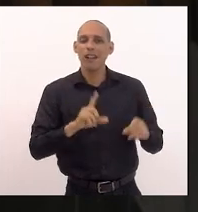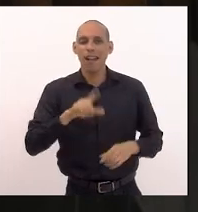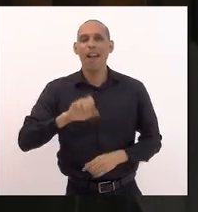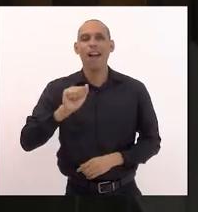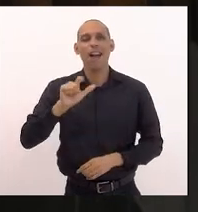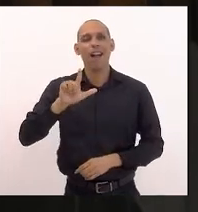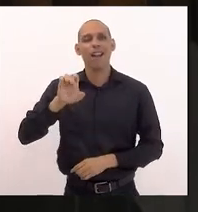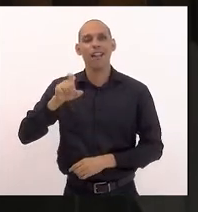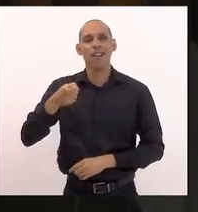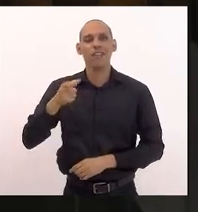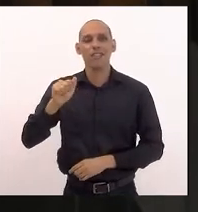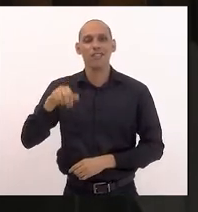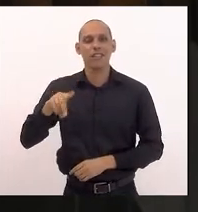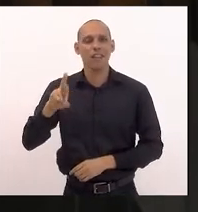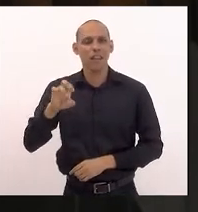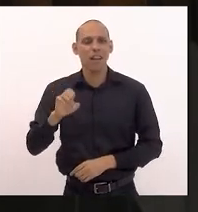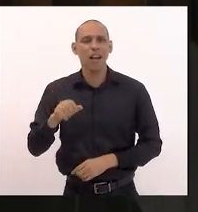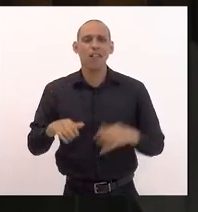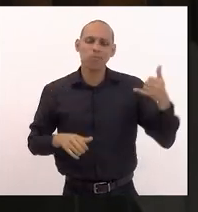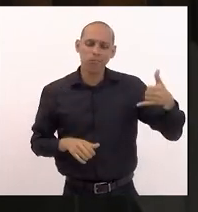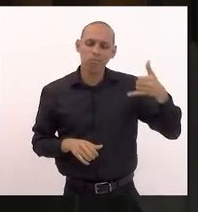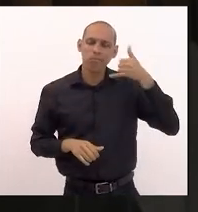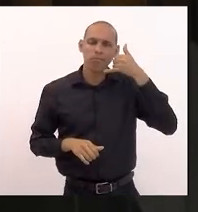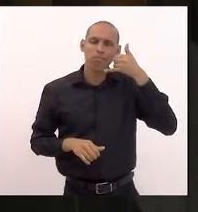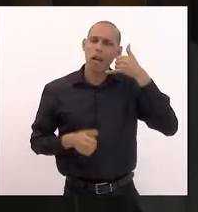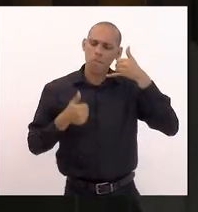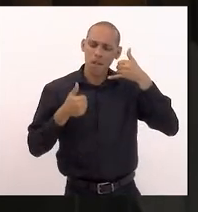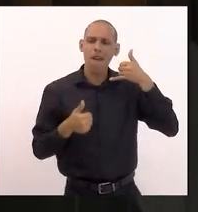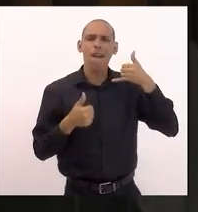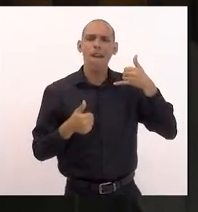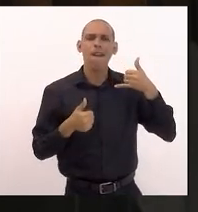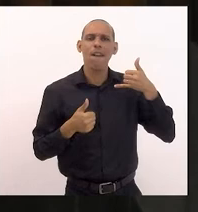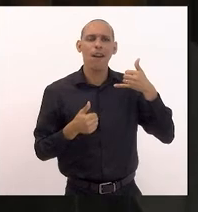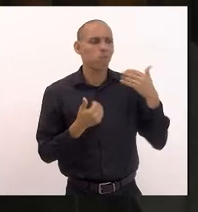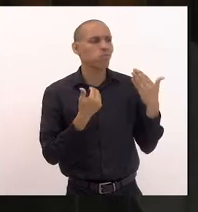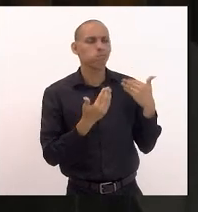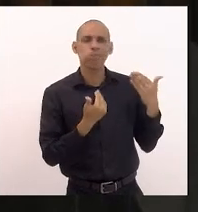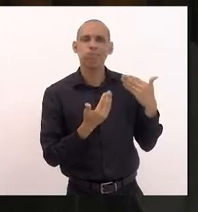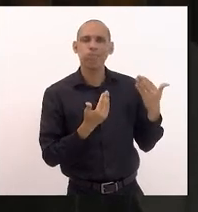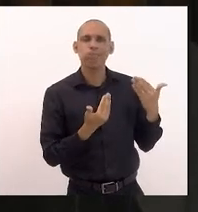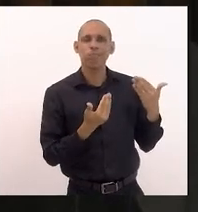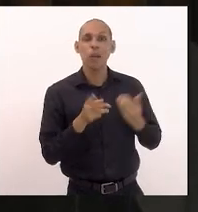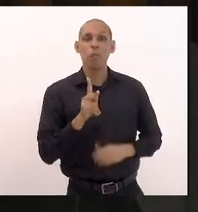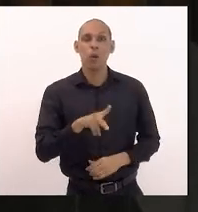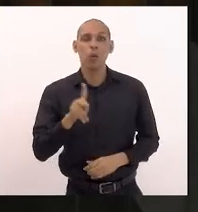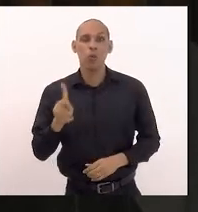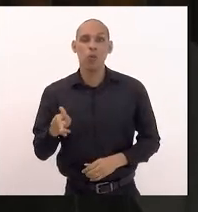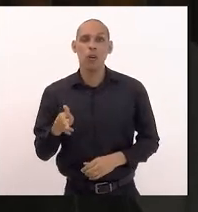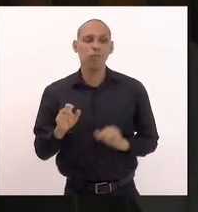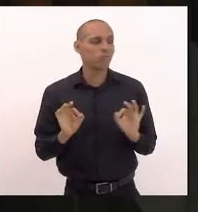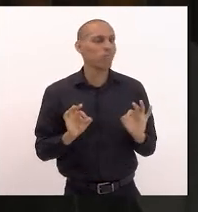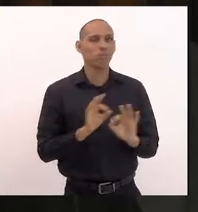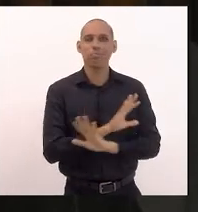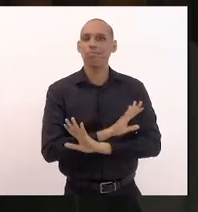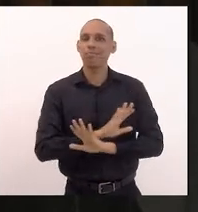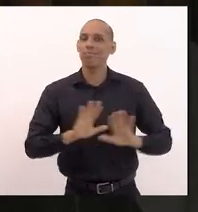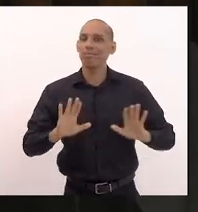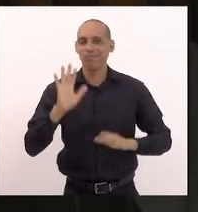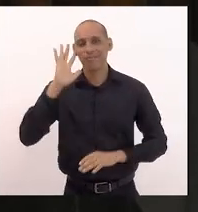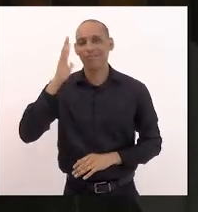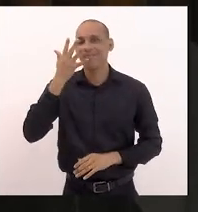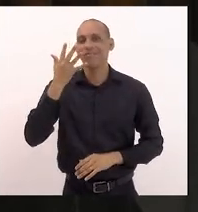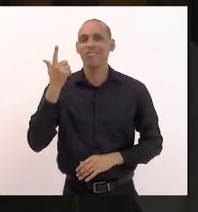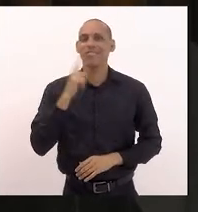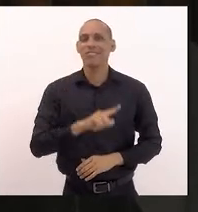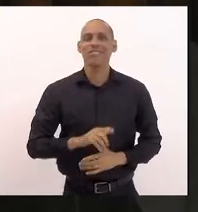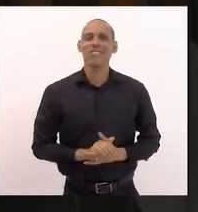por sinal me atendeu me recebeu muito bem a questão dos professores foi resolvida agora